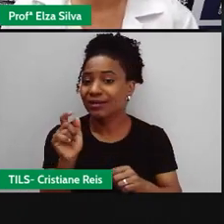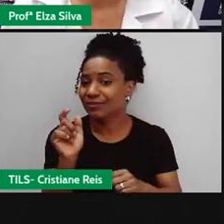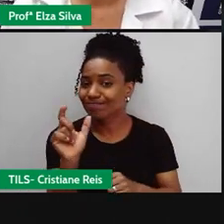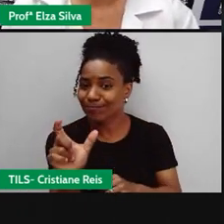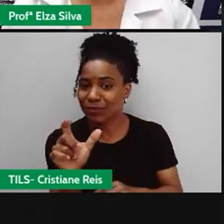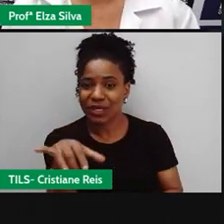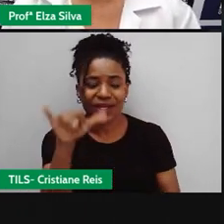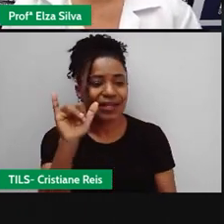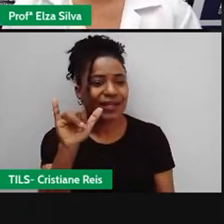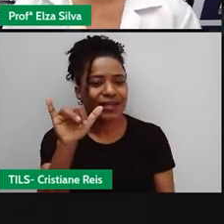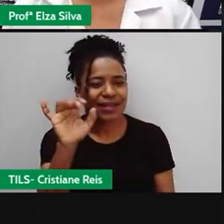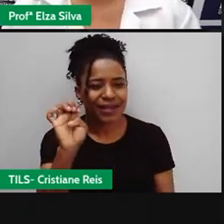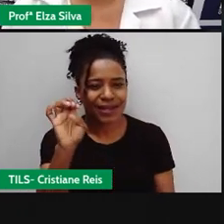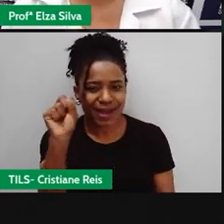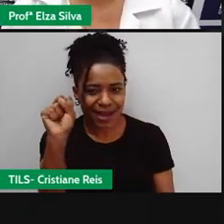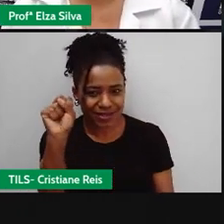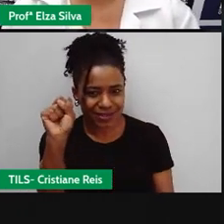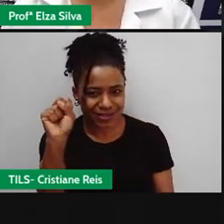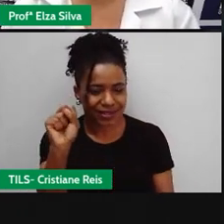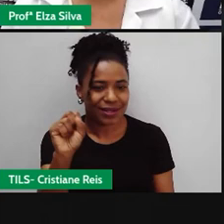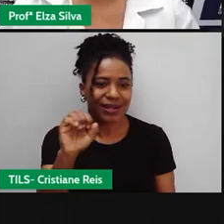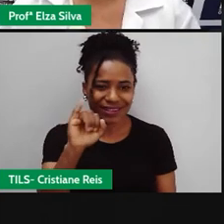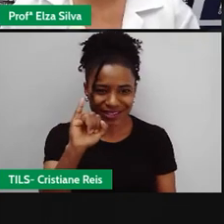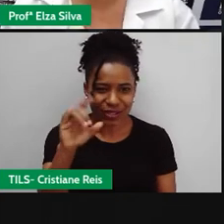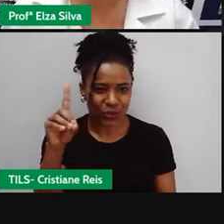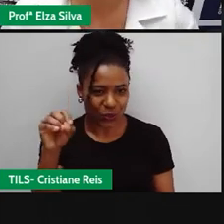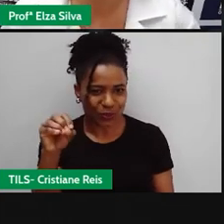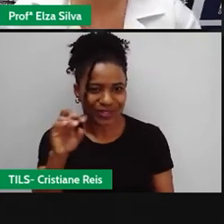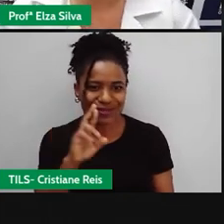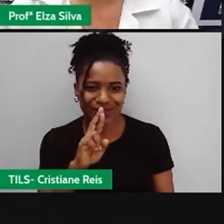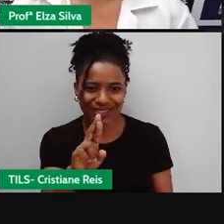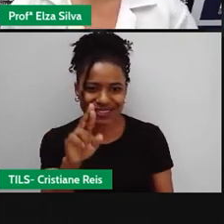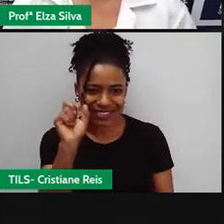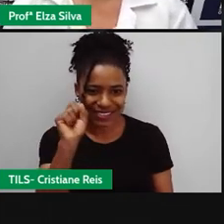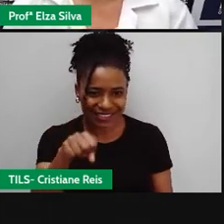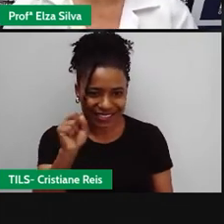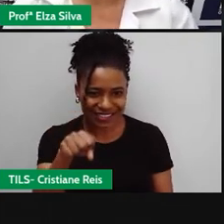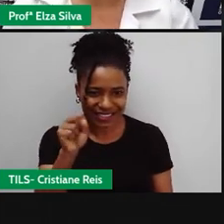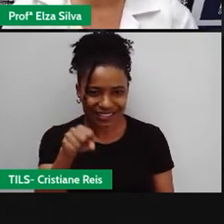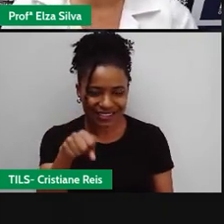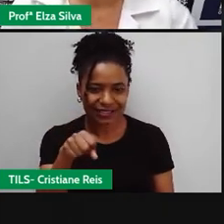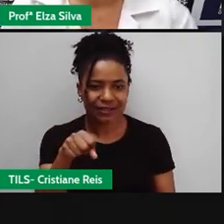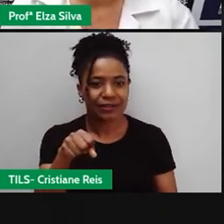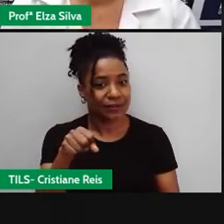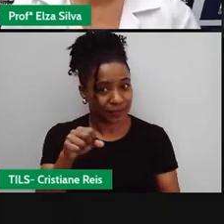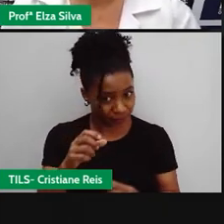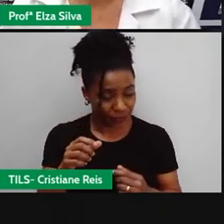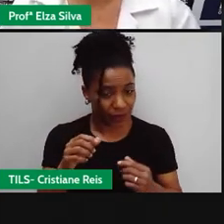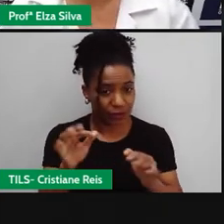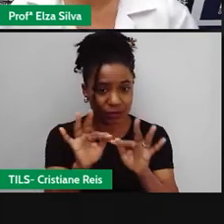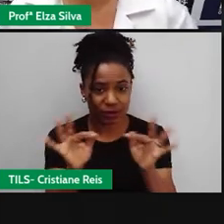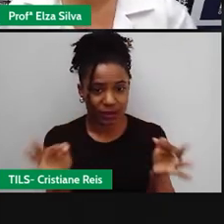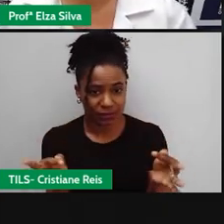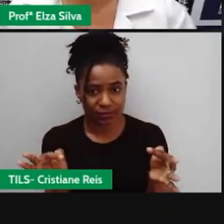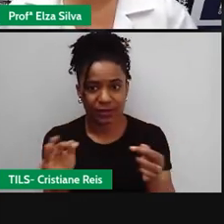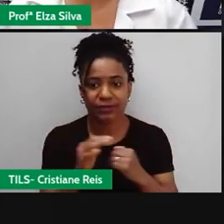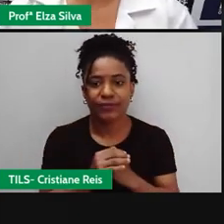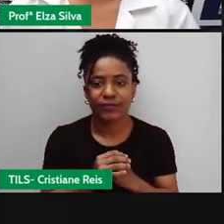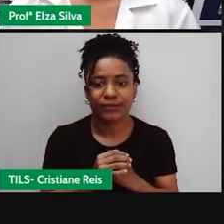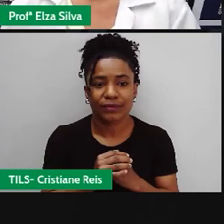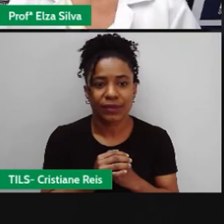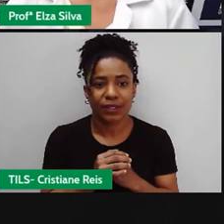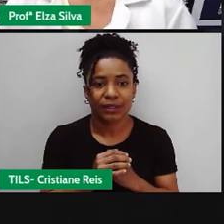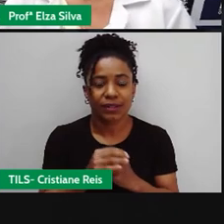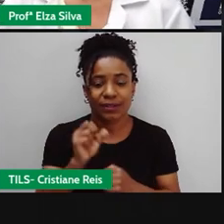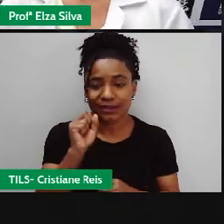I don't Devem ser utilizadas Para responder Perguntas No tempo presente Simples Caso você Responda A